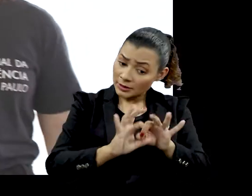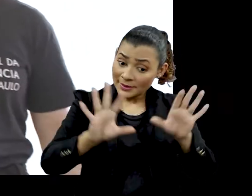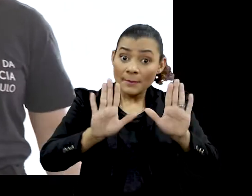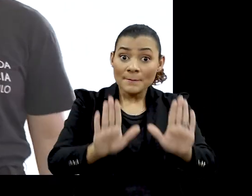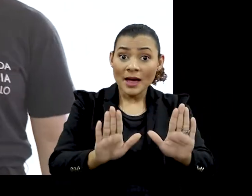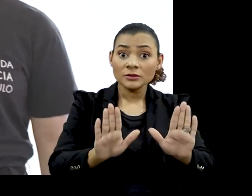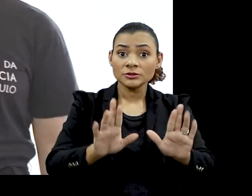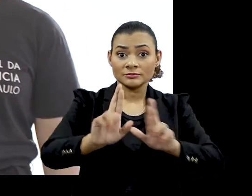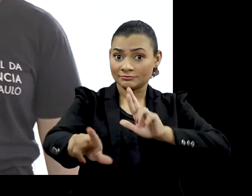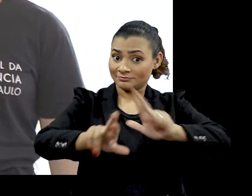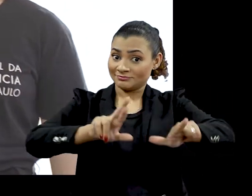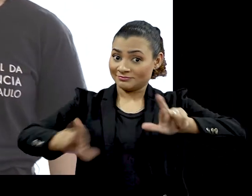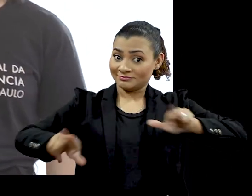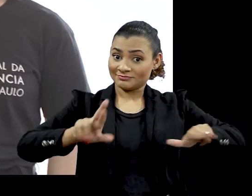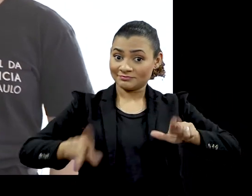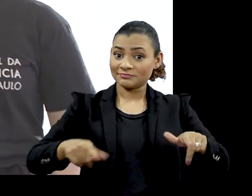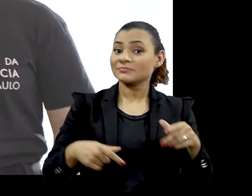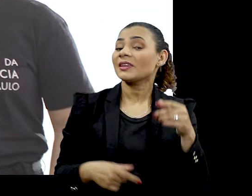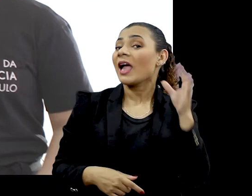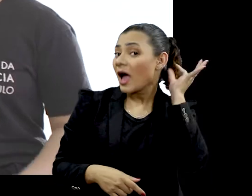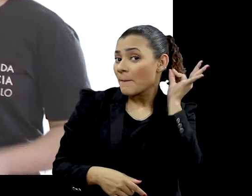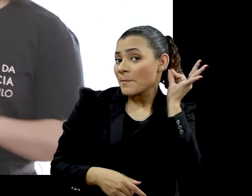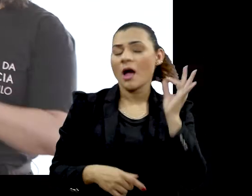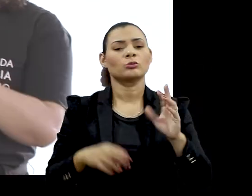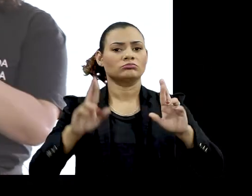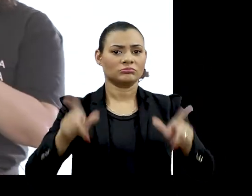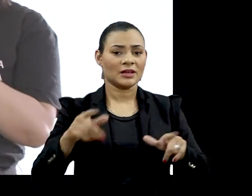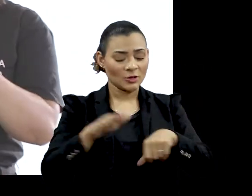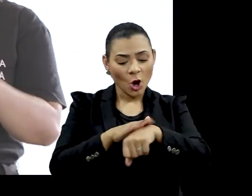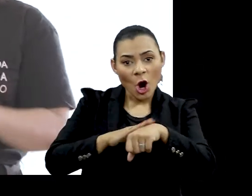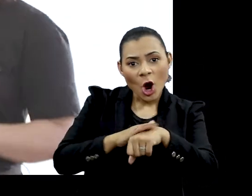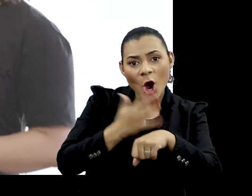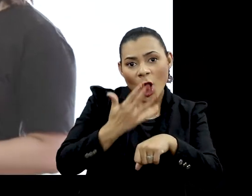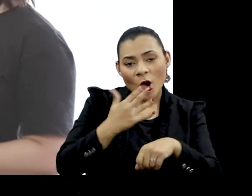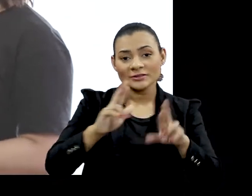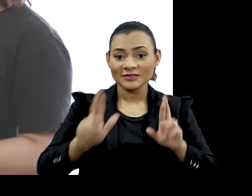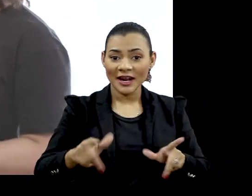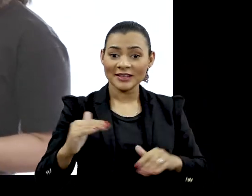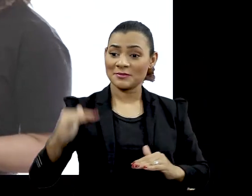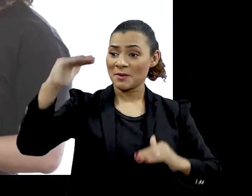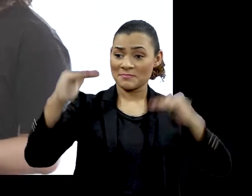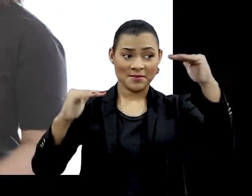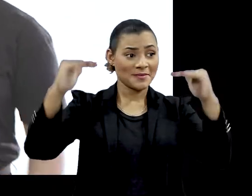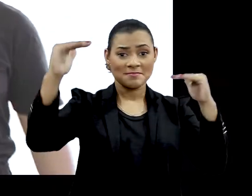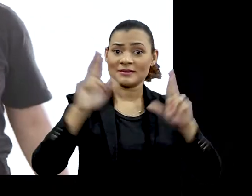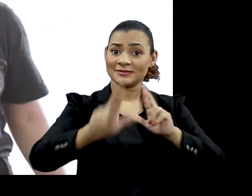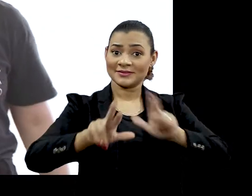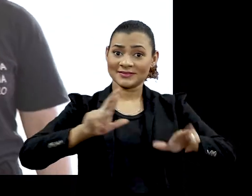mas nós somos todos diferentes Nós temos cabelos diferentes, cor de pele diferente, tamanhos diferentes, certo?